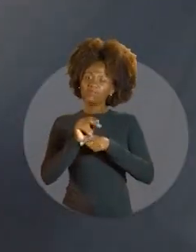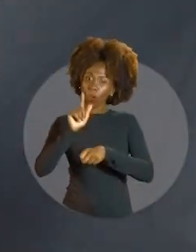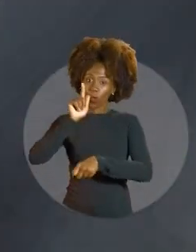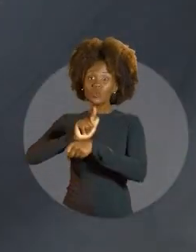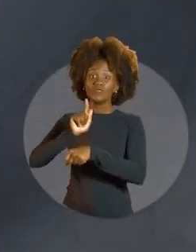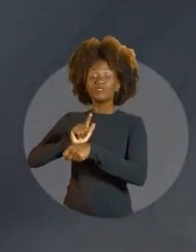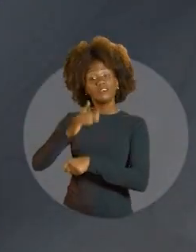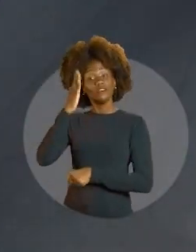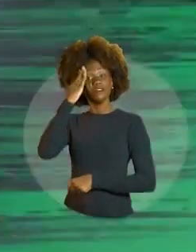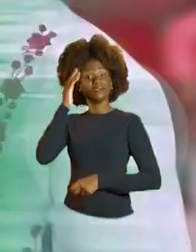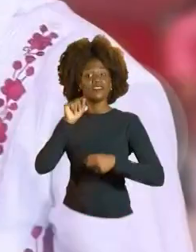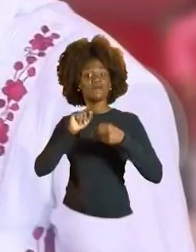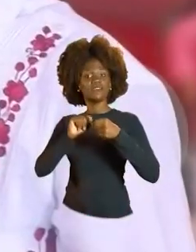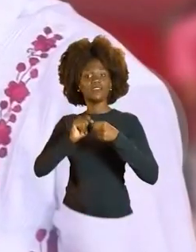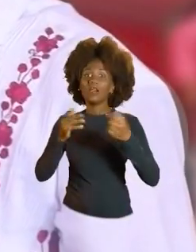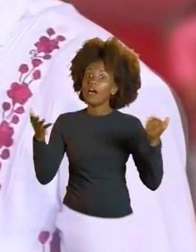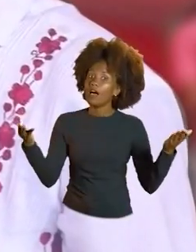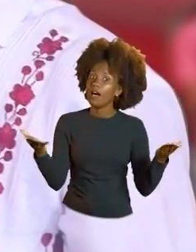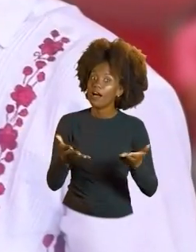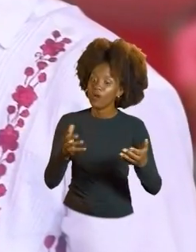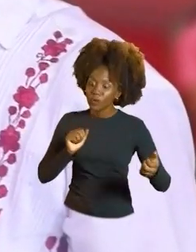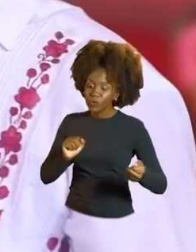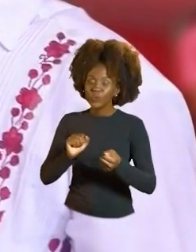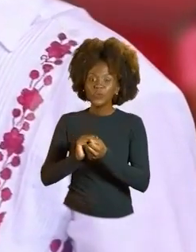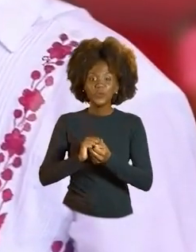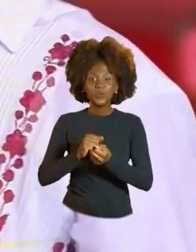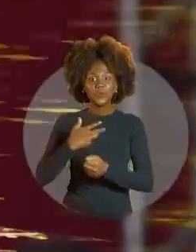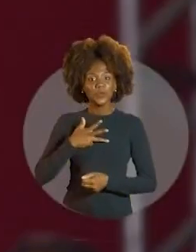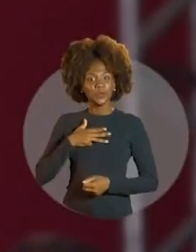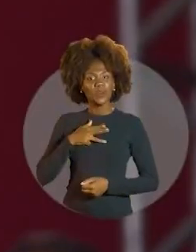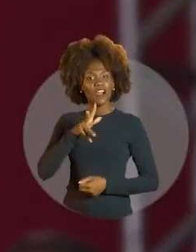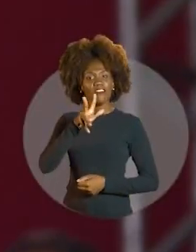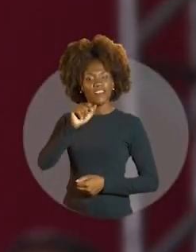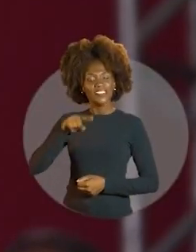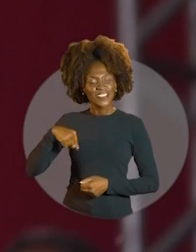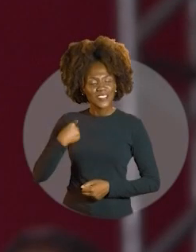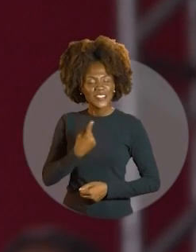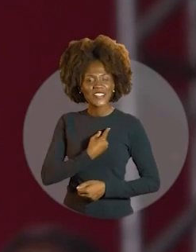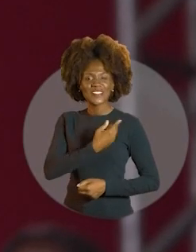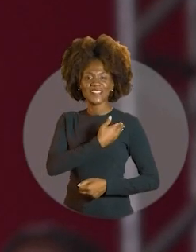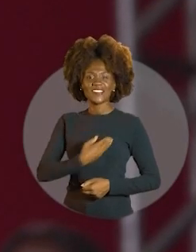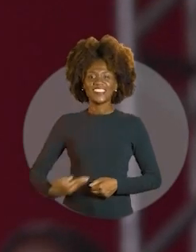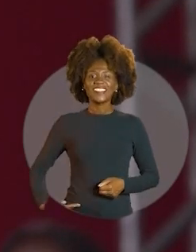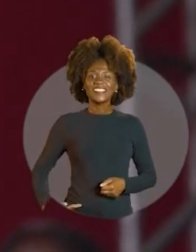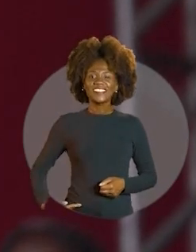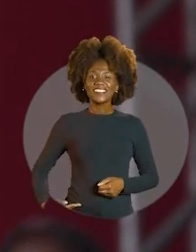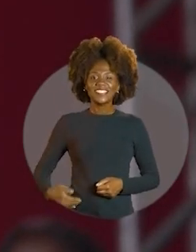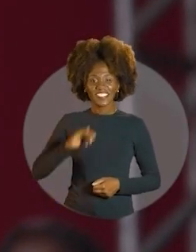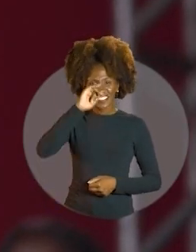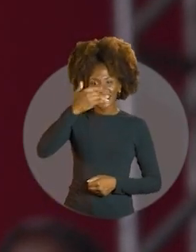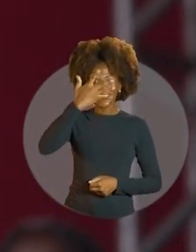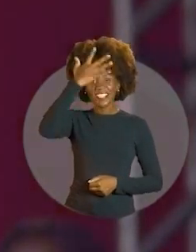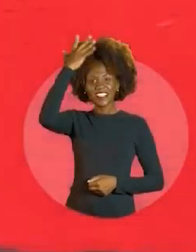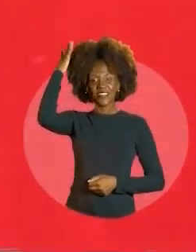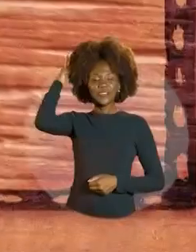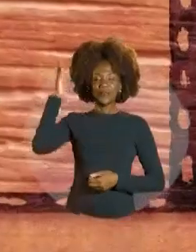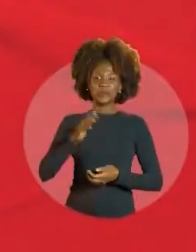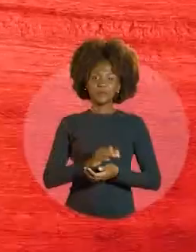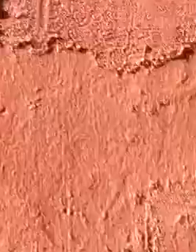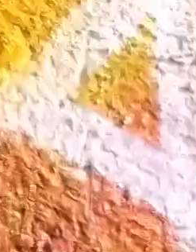Um gestor que sabe fazer. E agora, ao lado de Lula, vai ser nosso governador. Jerônimo.